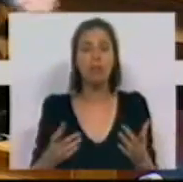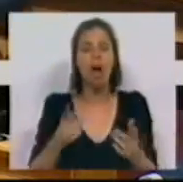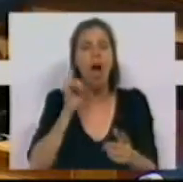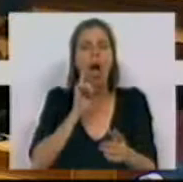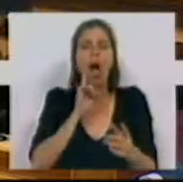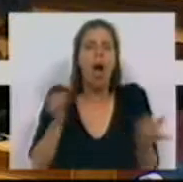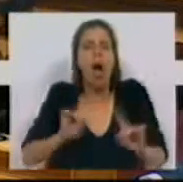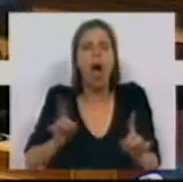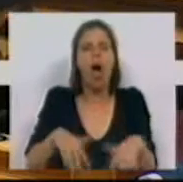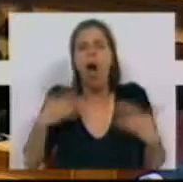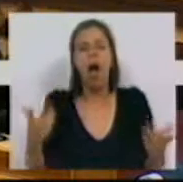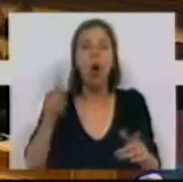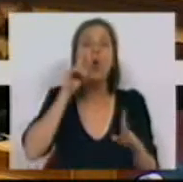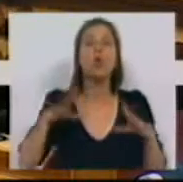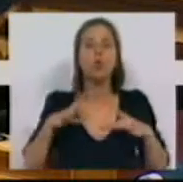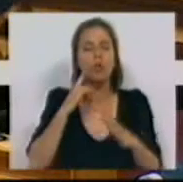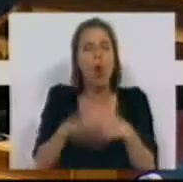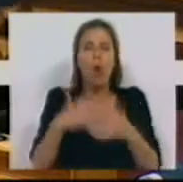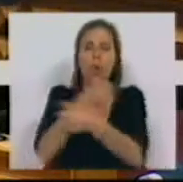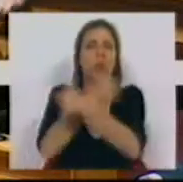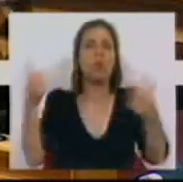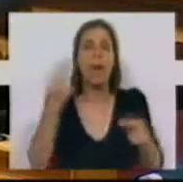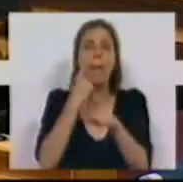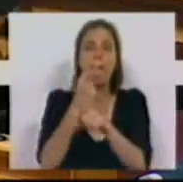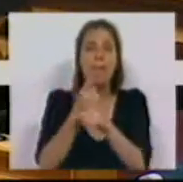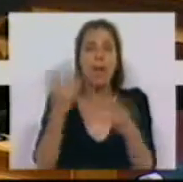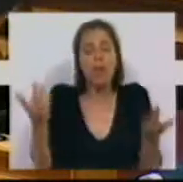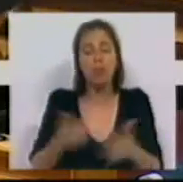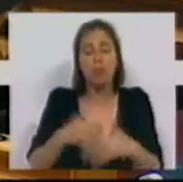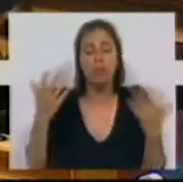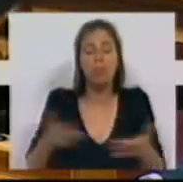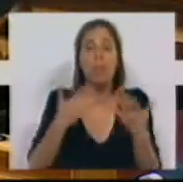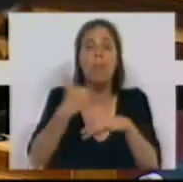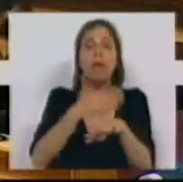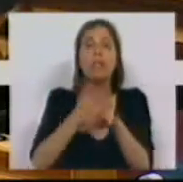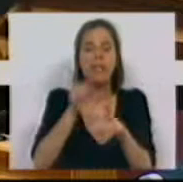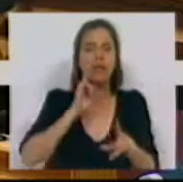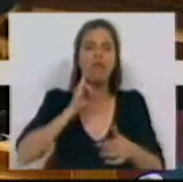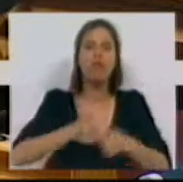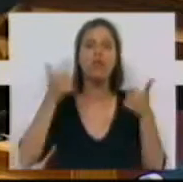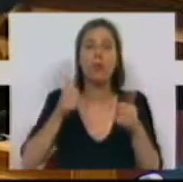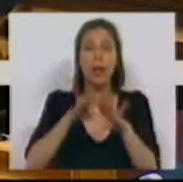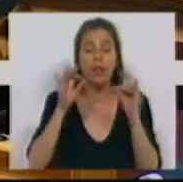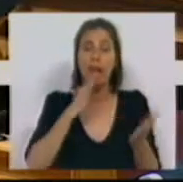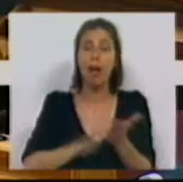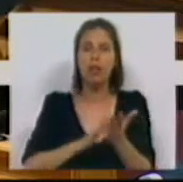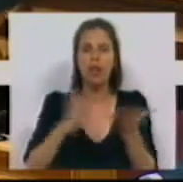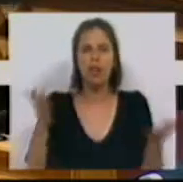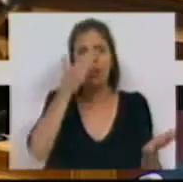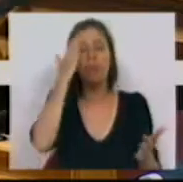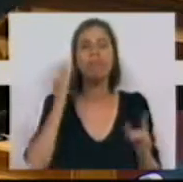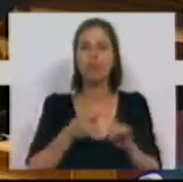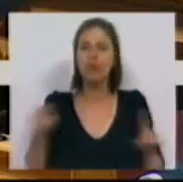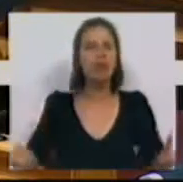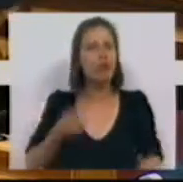irrelevante e, portanto, o turismo continuará bem, mesmo decidindo de um setor fundamental como a restauração. Pois